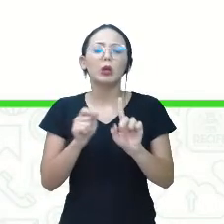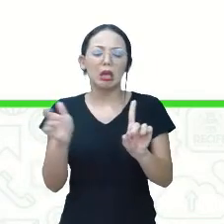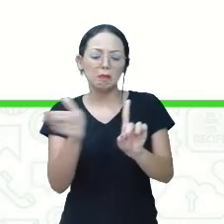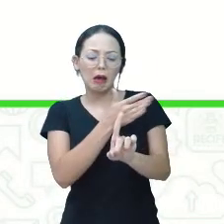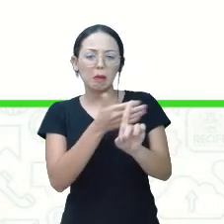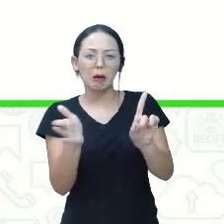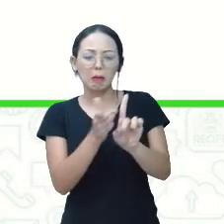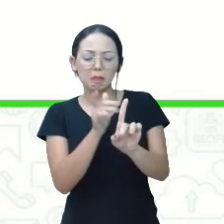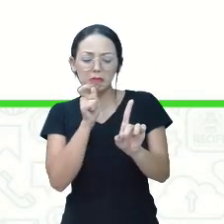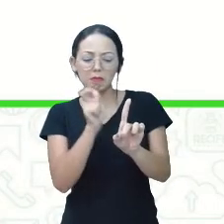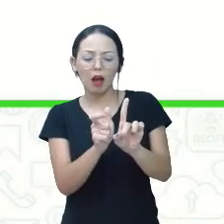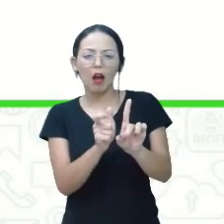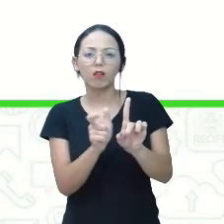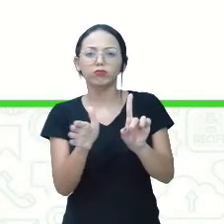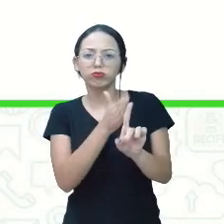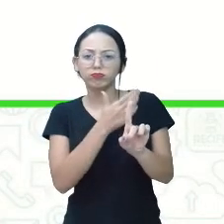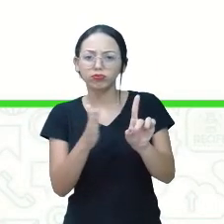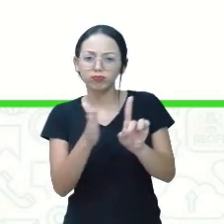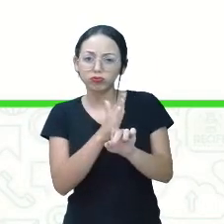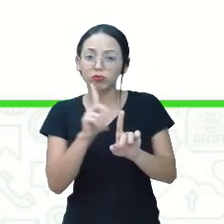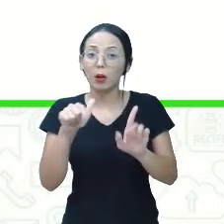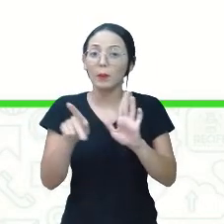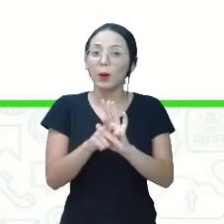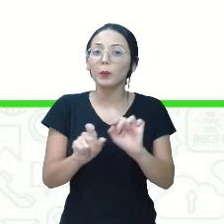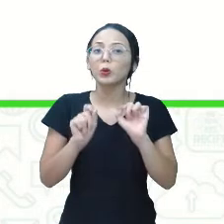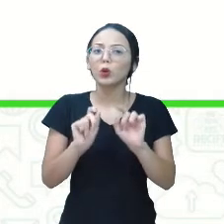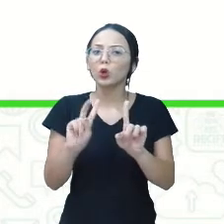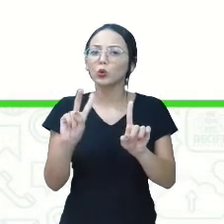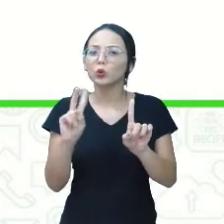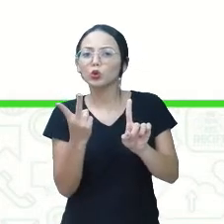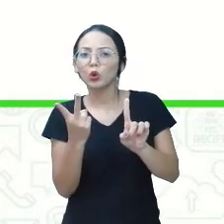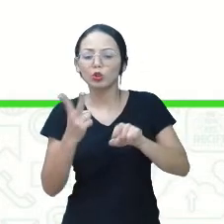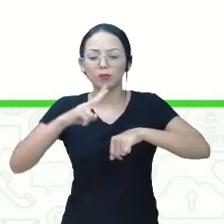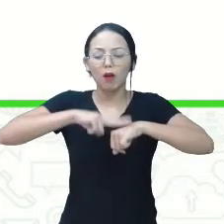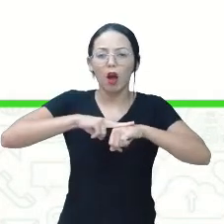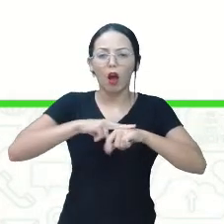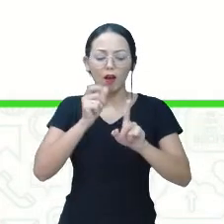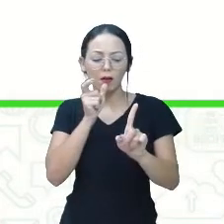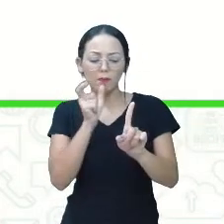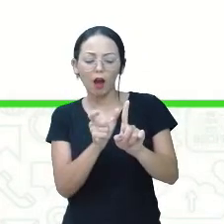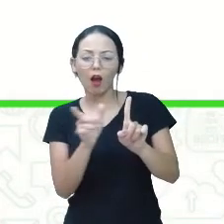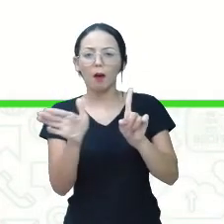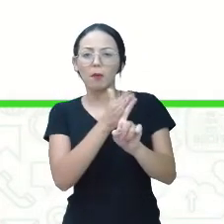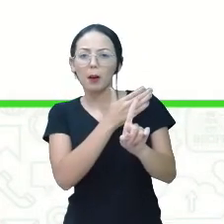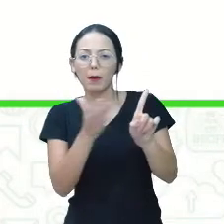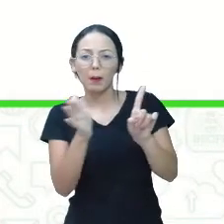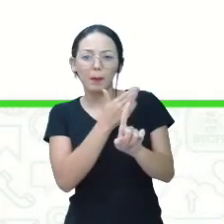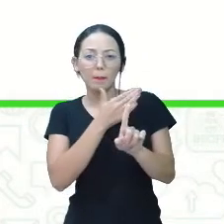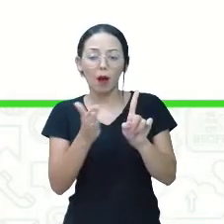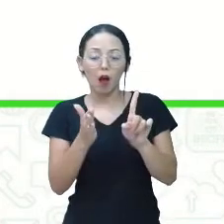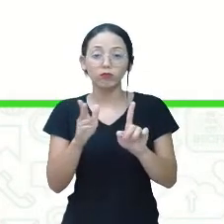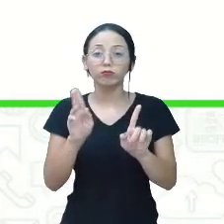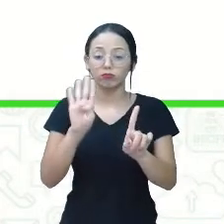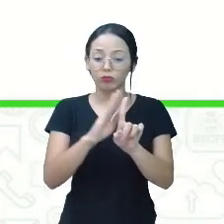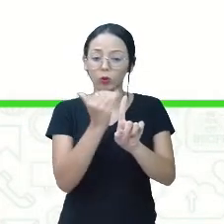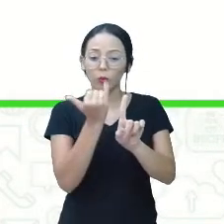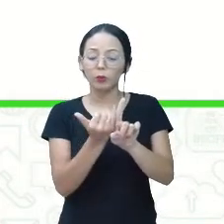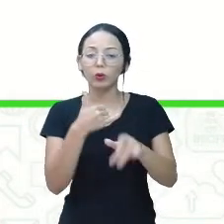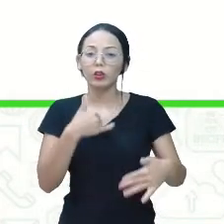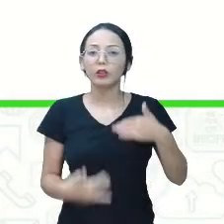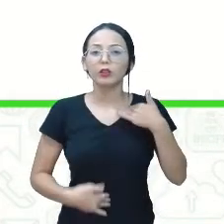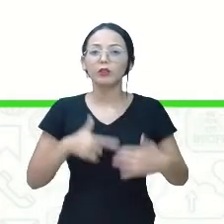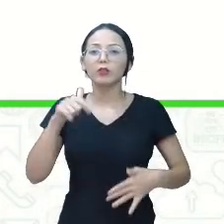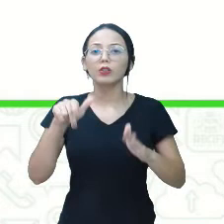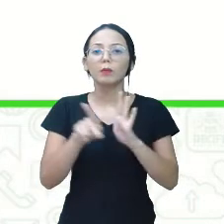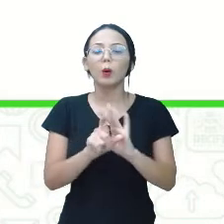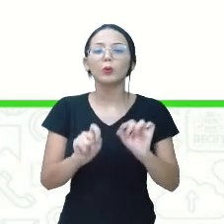agressão verbal e física serem praticadas simultaneamente. Seja como for, o bullying físico é definido como uma